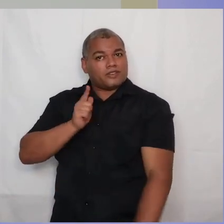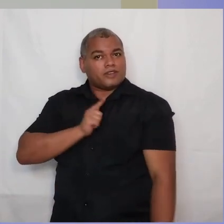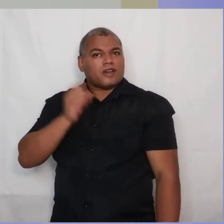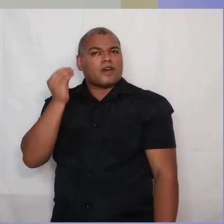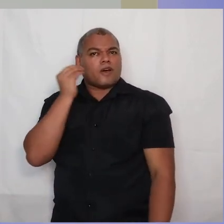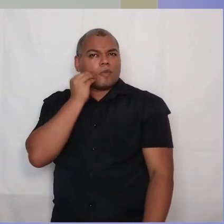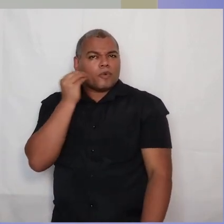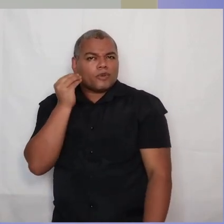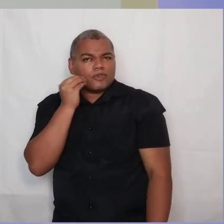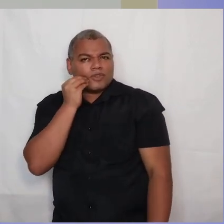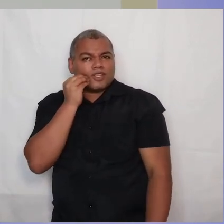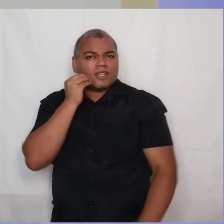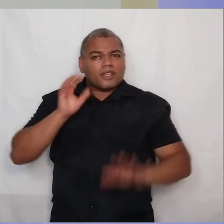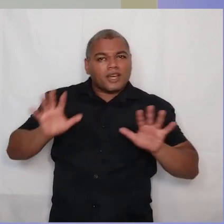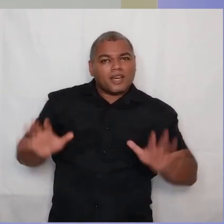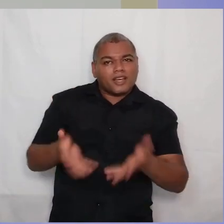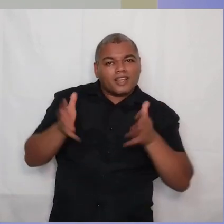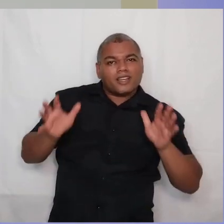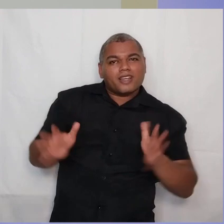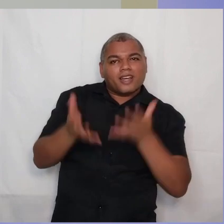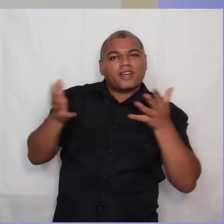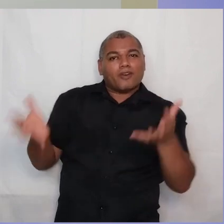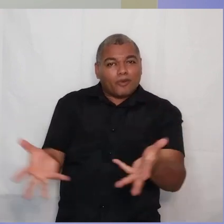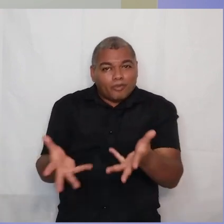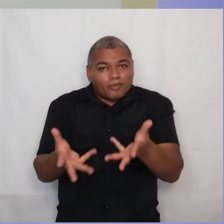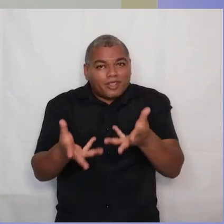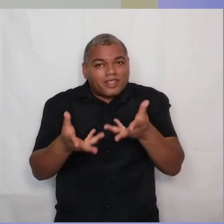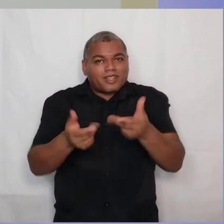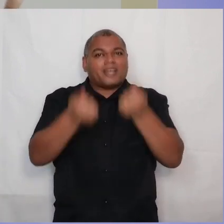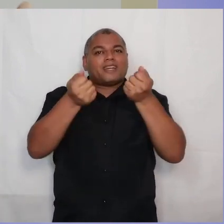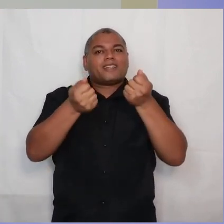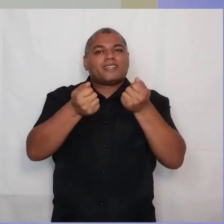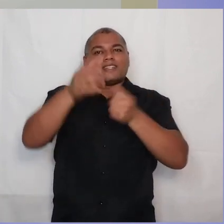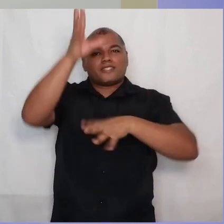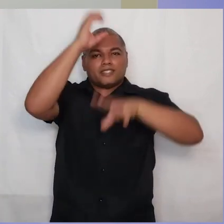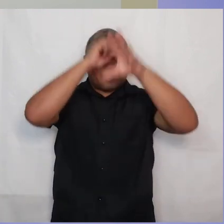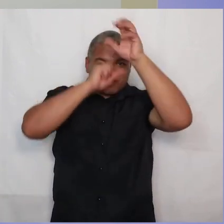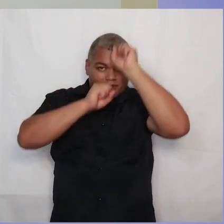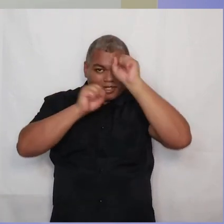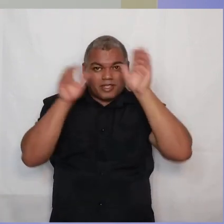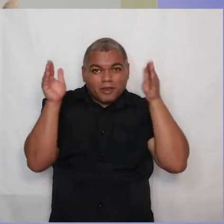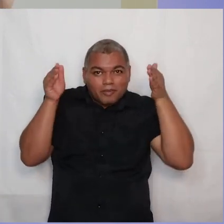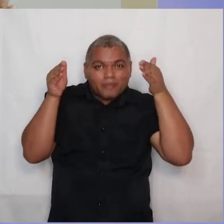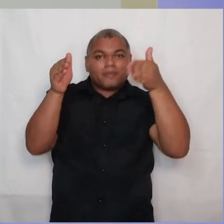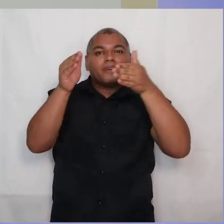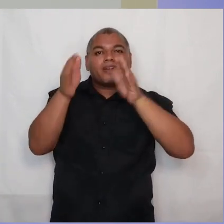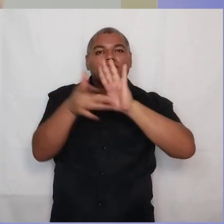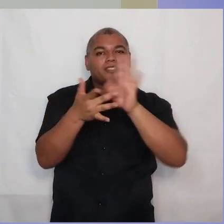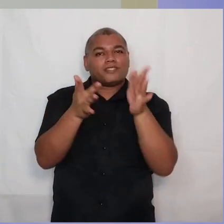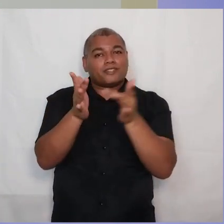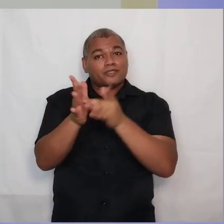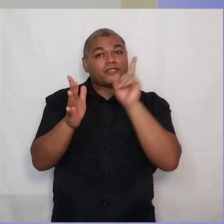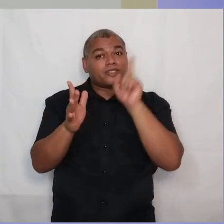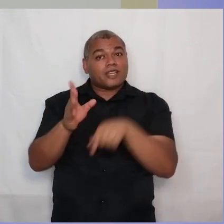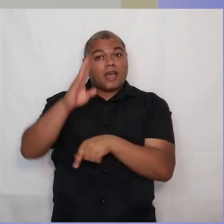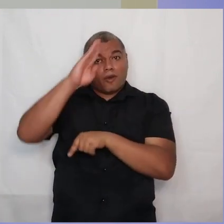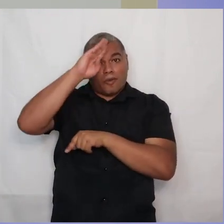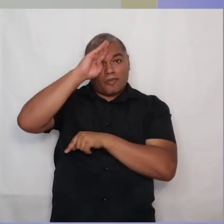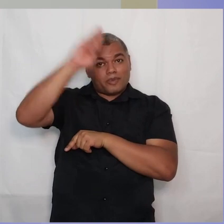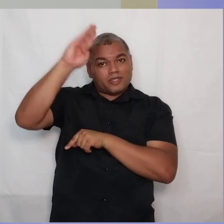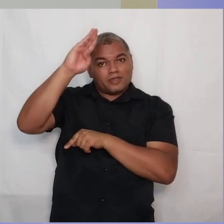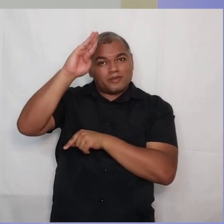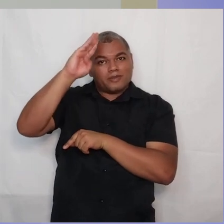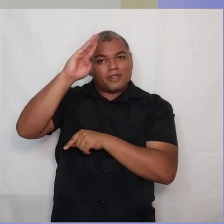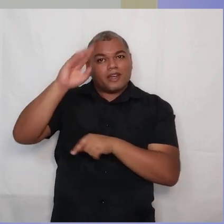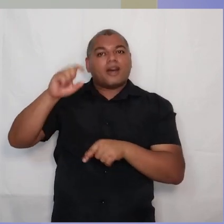milagre, de aprendermos Cristo. Cristo é o conteúdo principal. Cristo é a